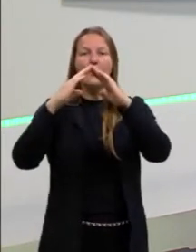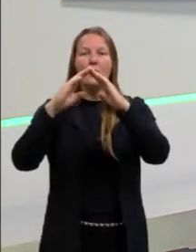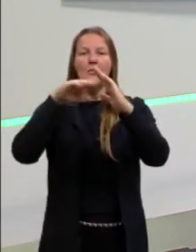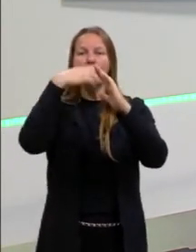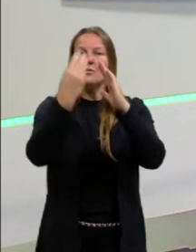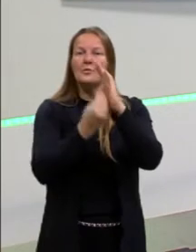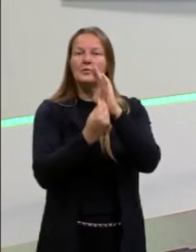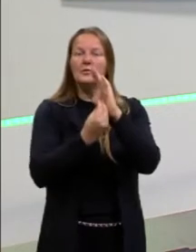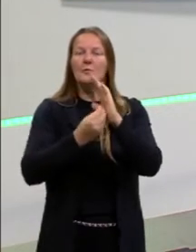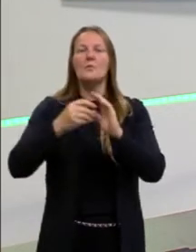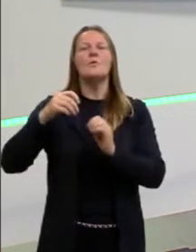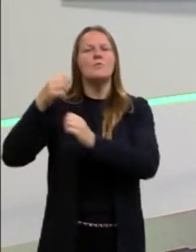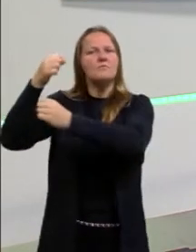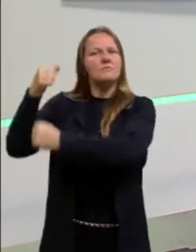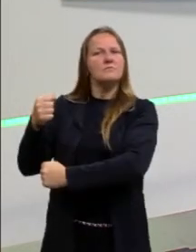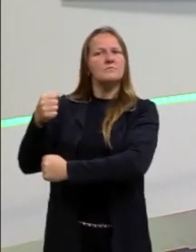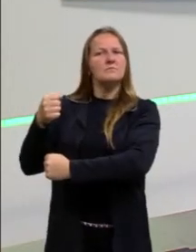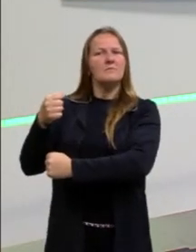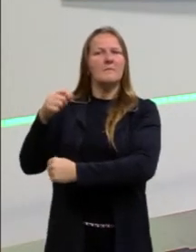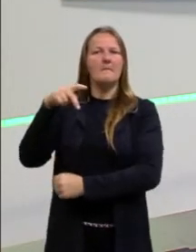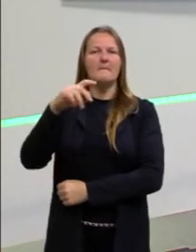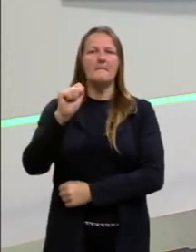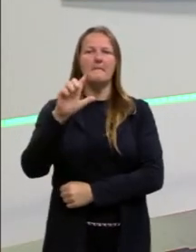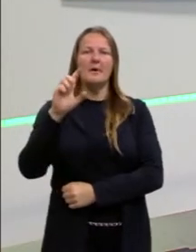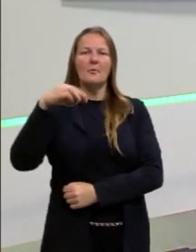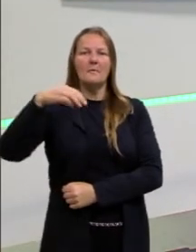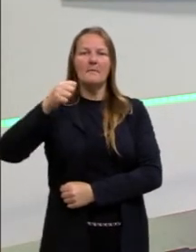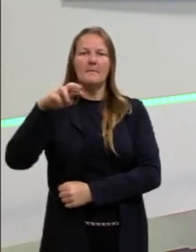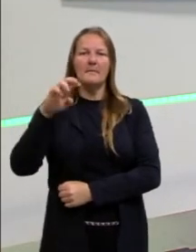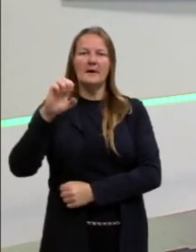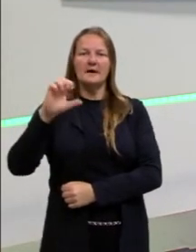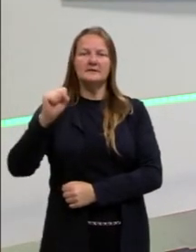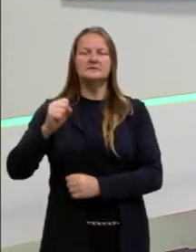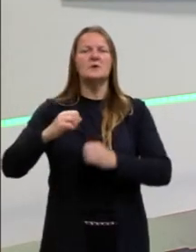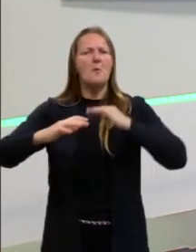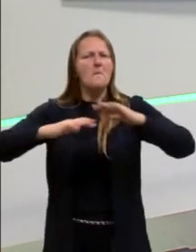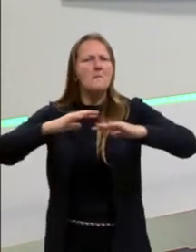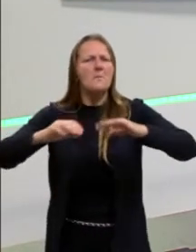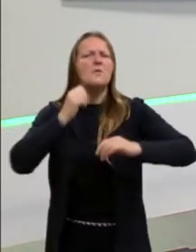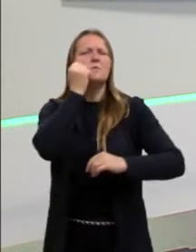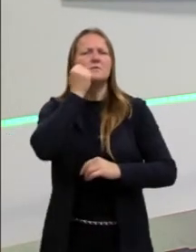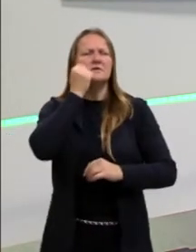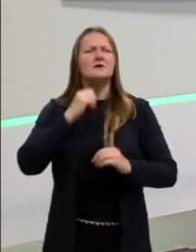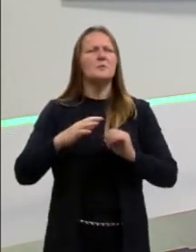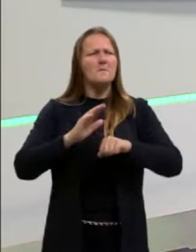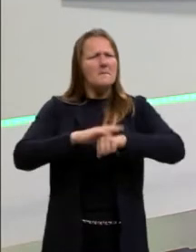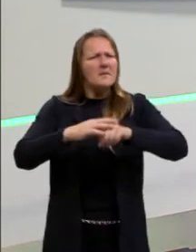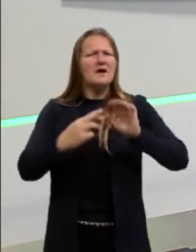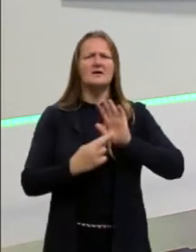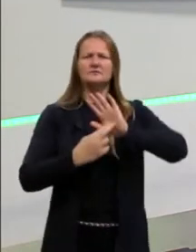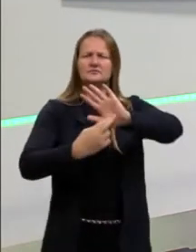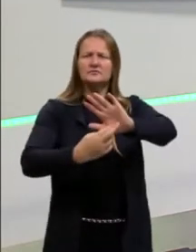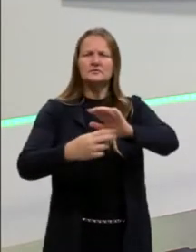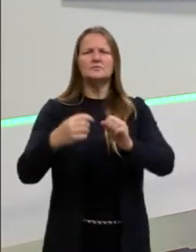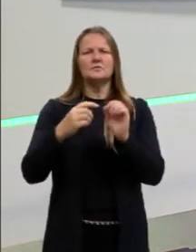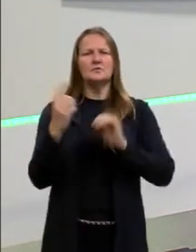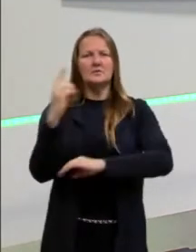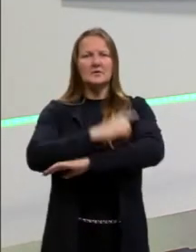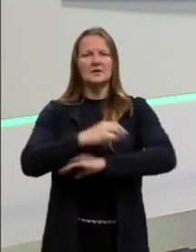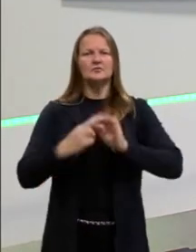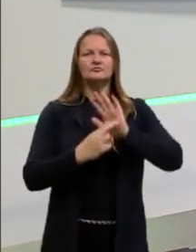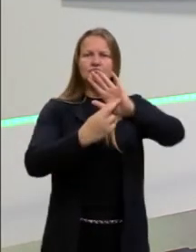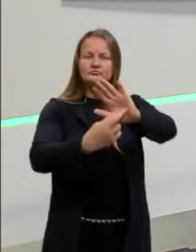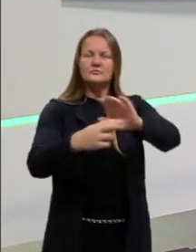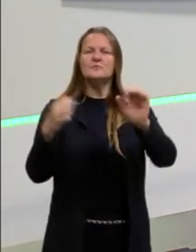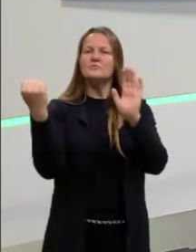contra a escravidão. Então, o movimento negro, as pessoas negras se sentem muito mais representadas por essa data, marcando,